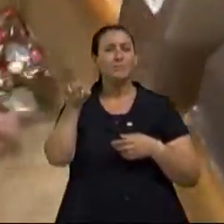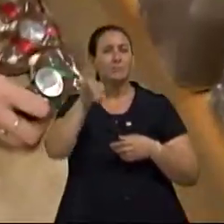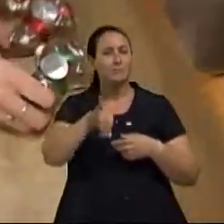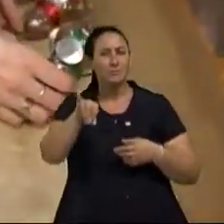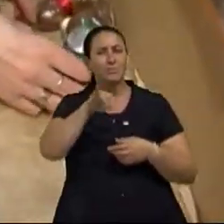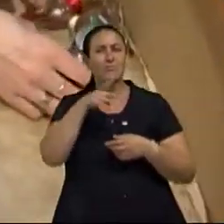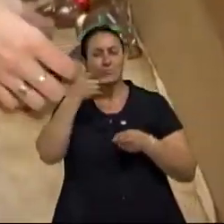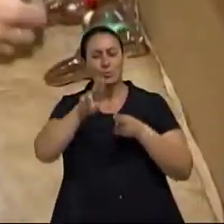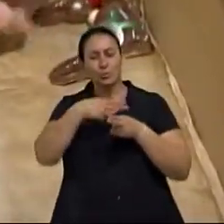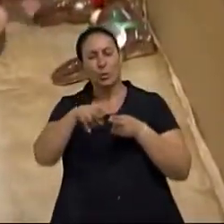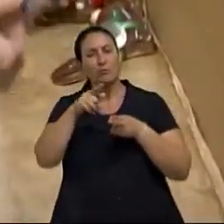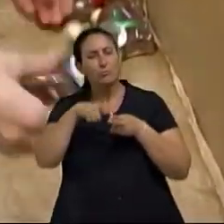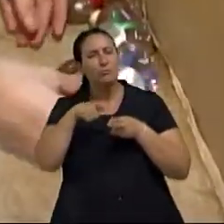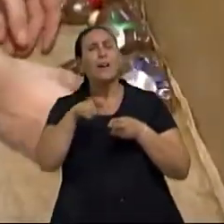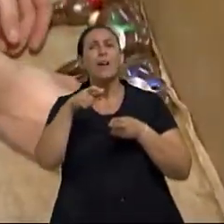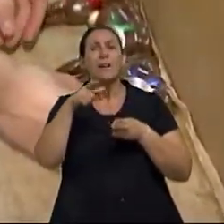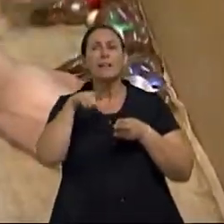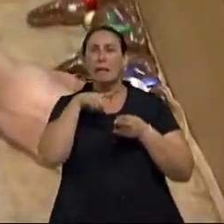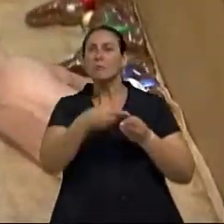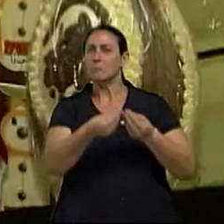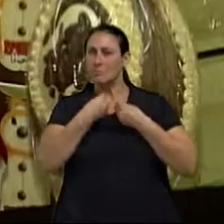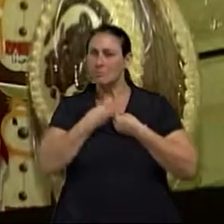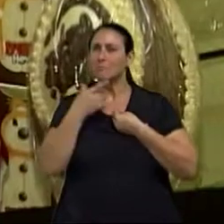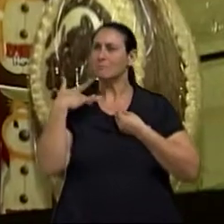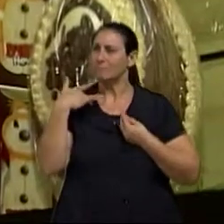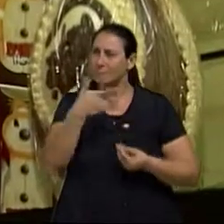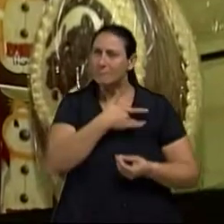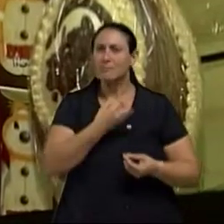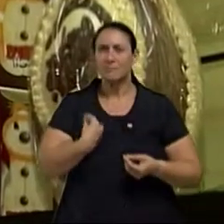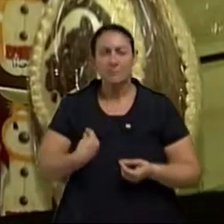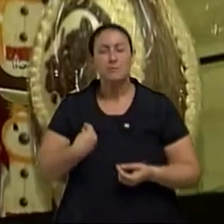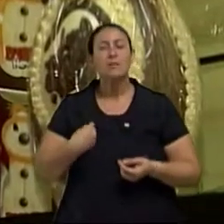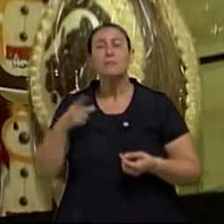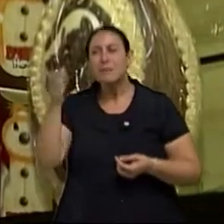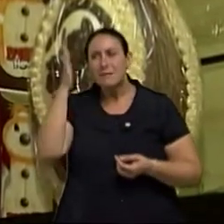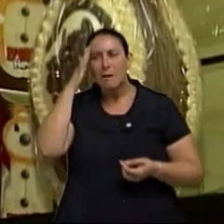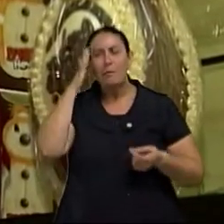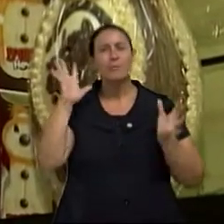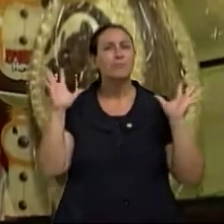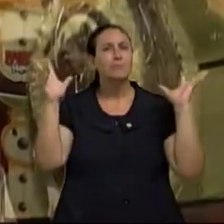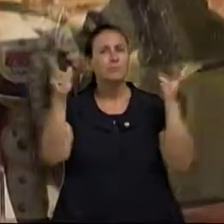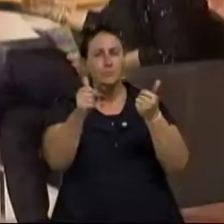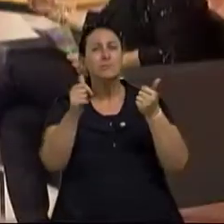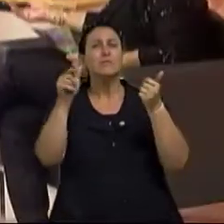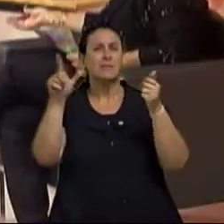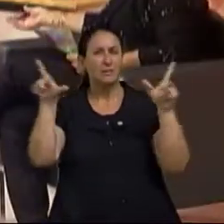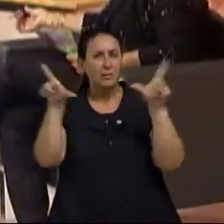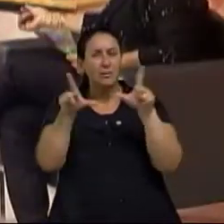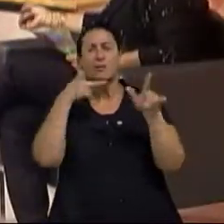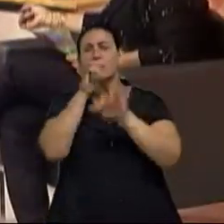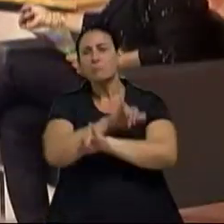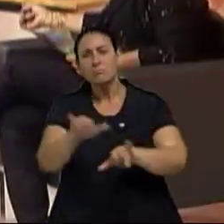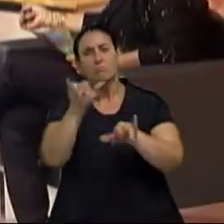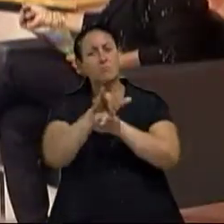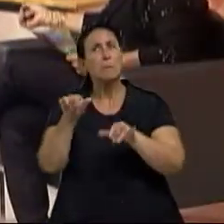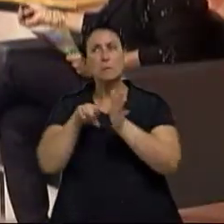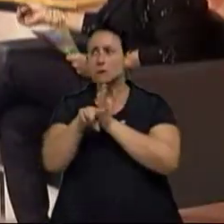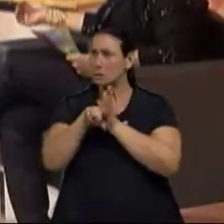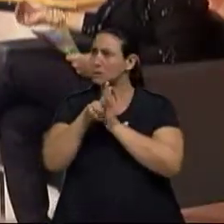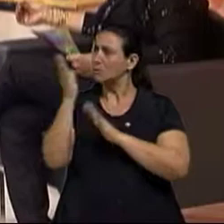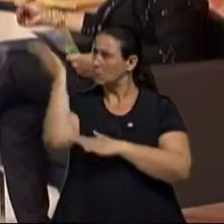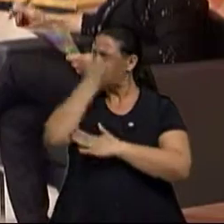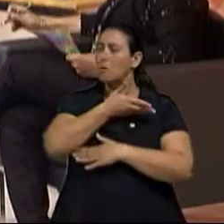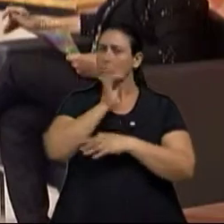flavonoides, as coisas todas, que a gente sabe que se fala muito na mídia, que é pro nosso bem-estar e que são de pesquisas recentes, né?